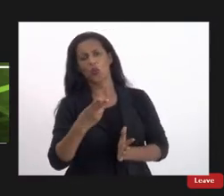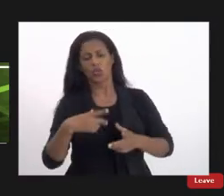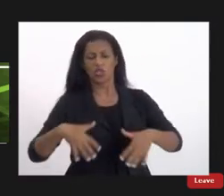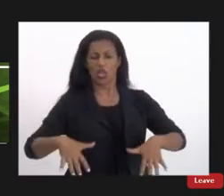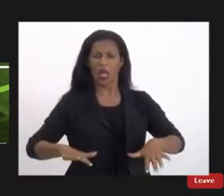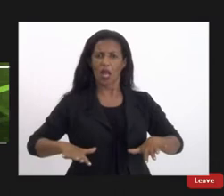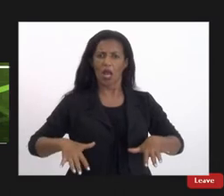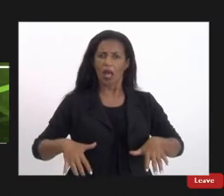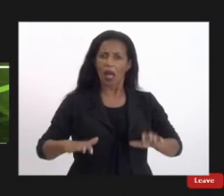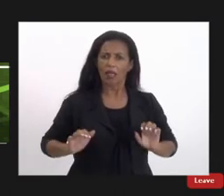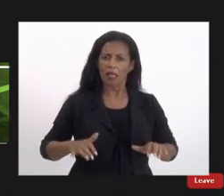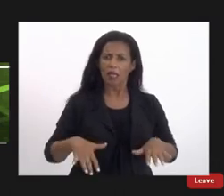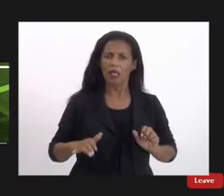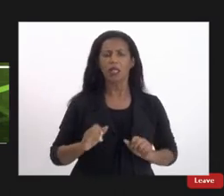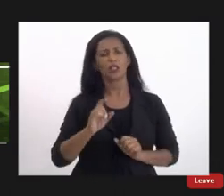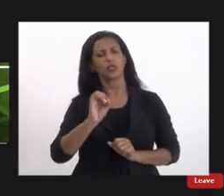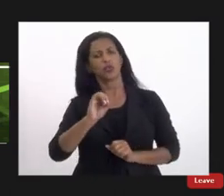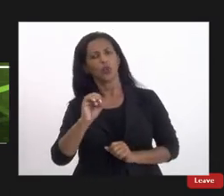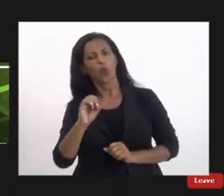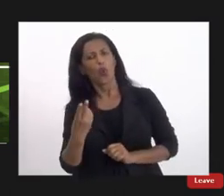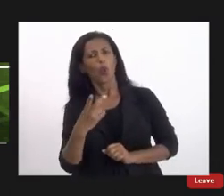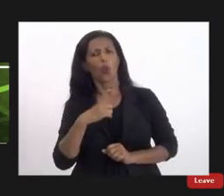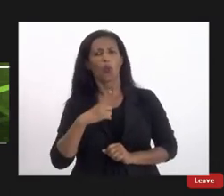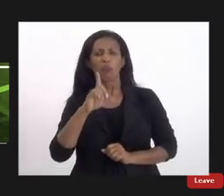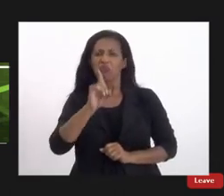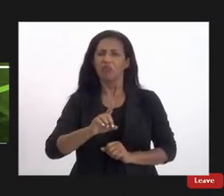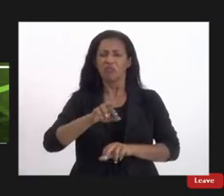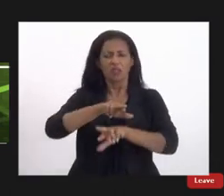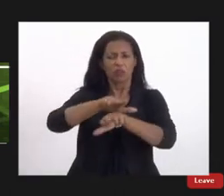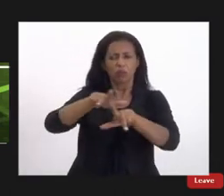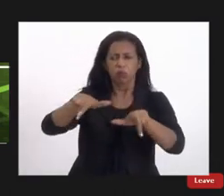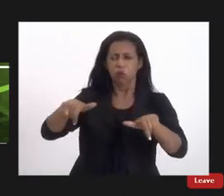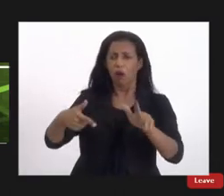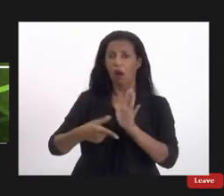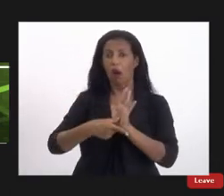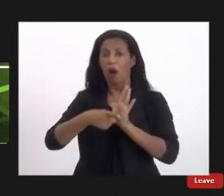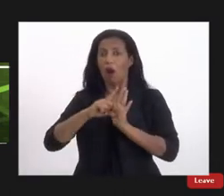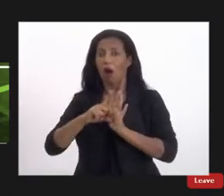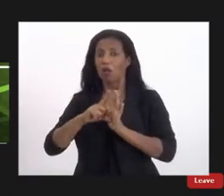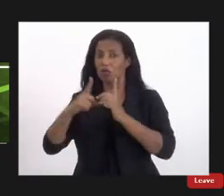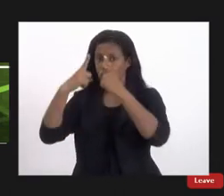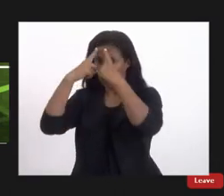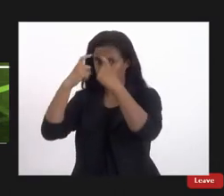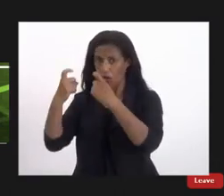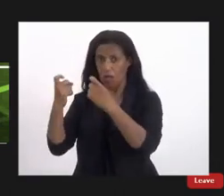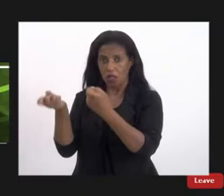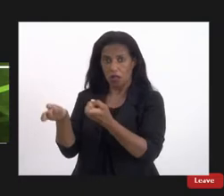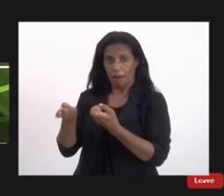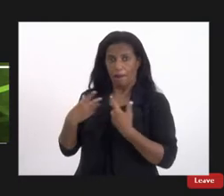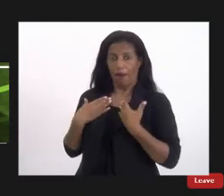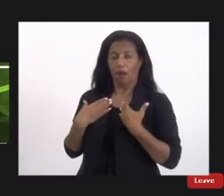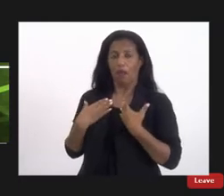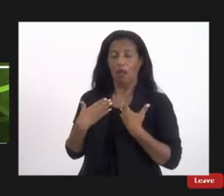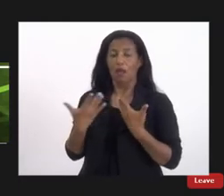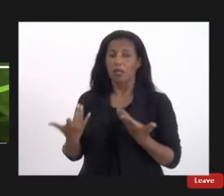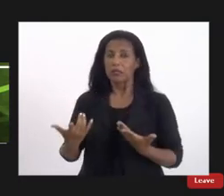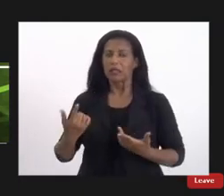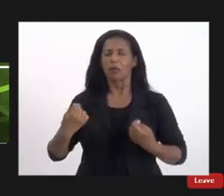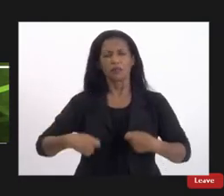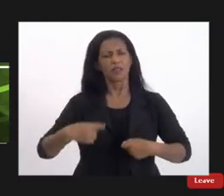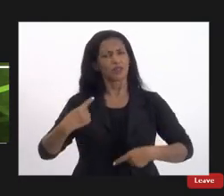se ela já era deficiente antes do seu agressor então acho que são políticas